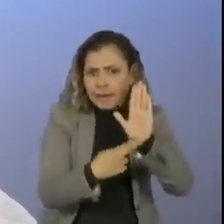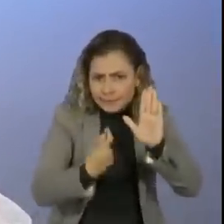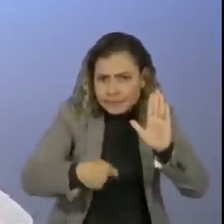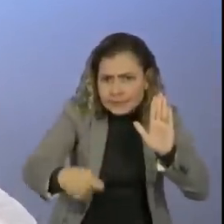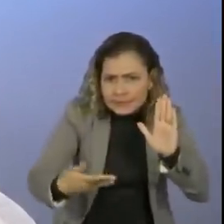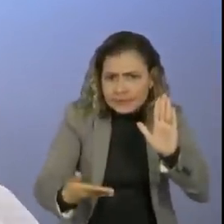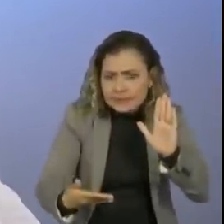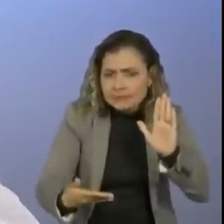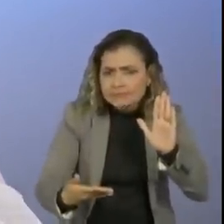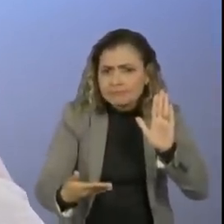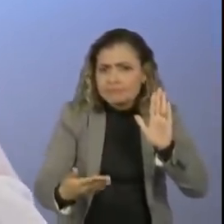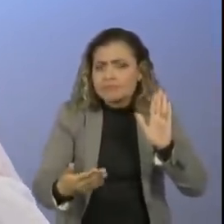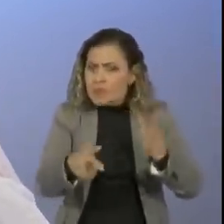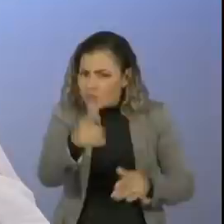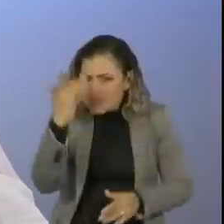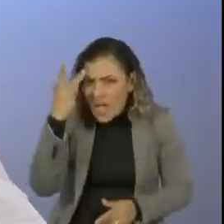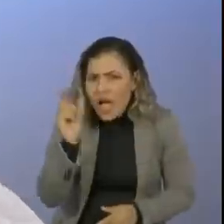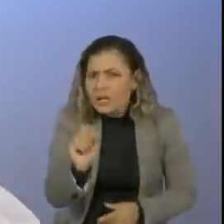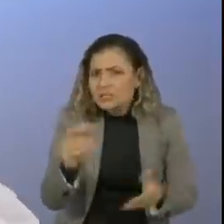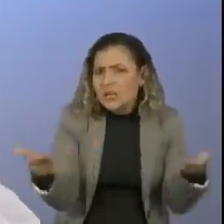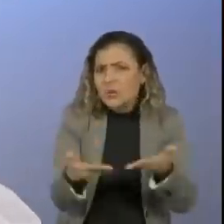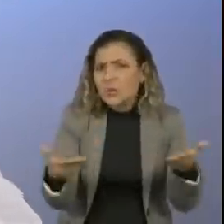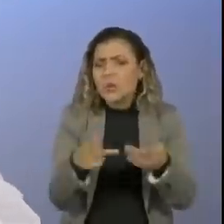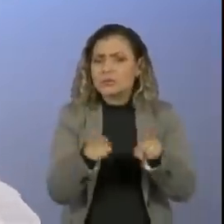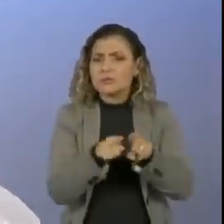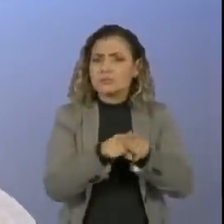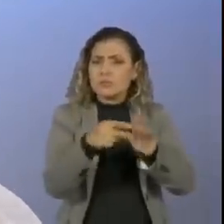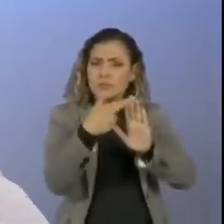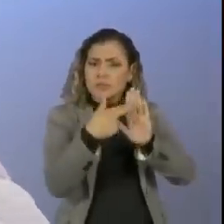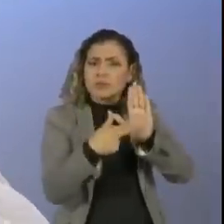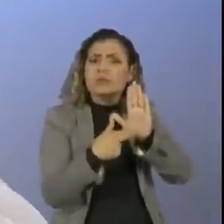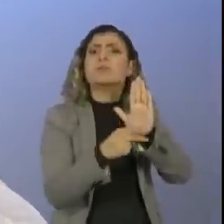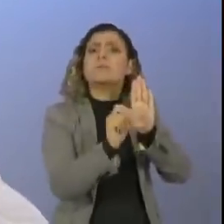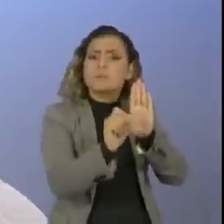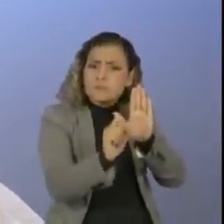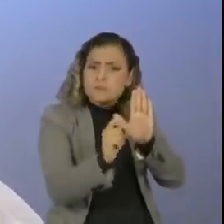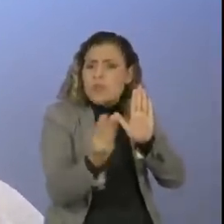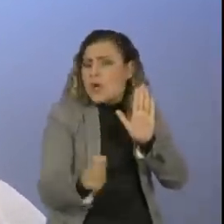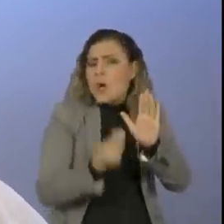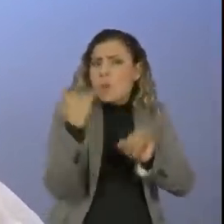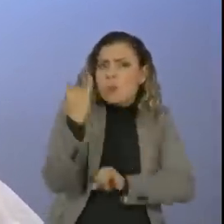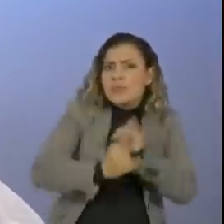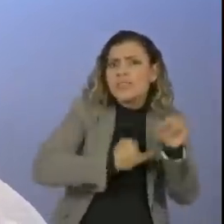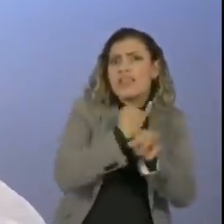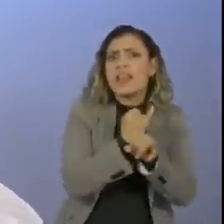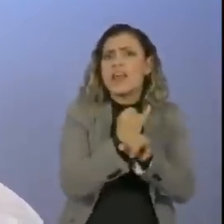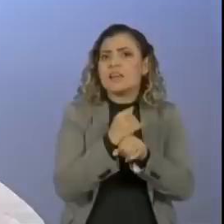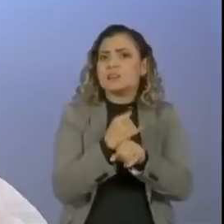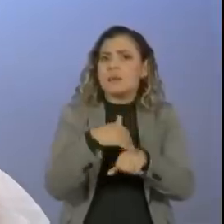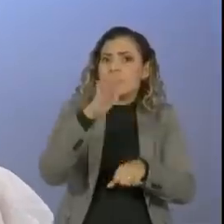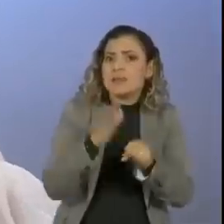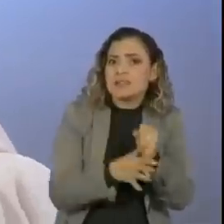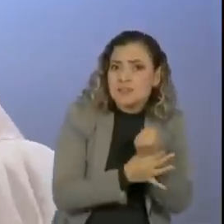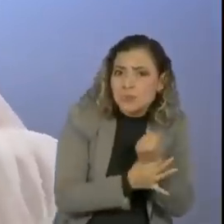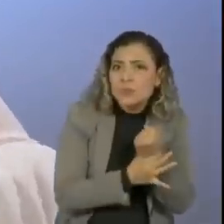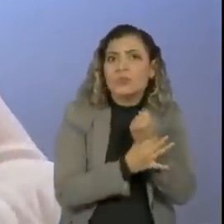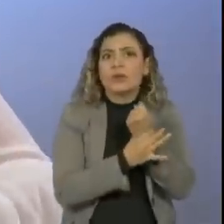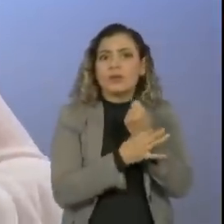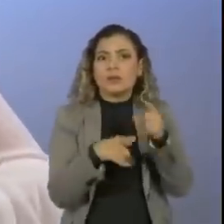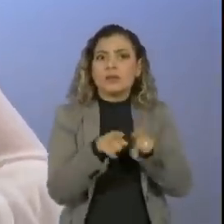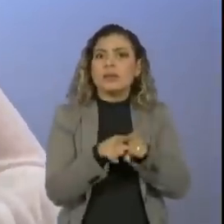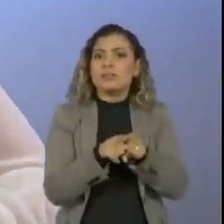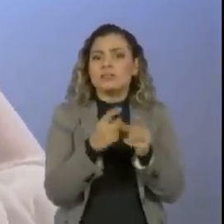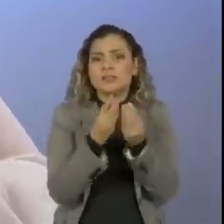Você acha que a identificação civil dos usuários poderia ajudar a tornar a internet um ambiente mais seguro e, além disso,